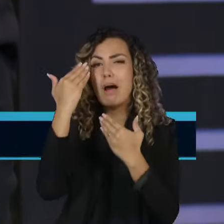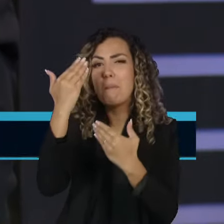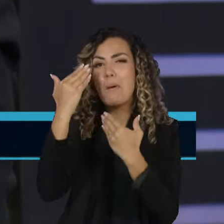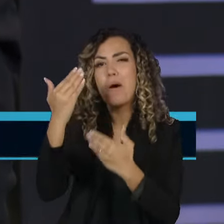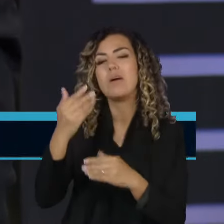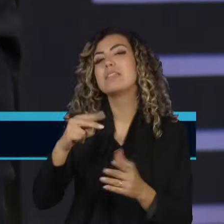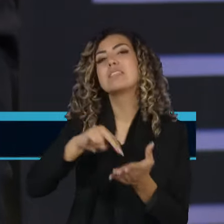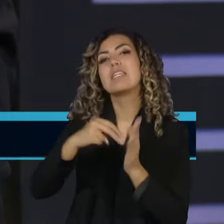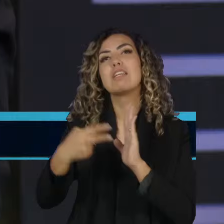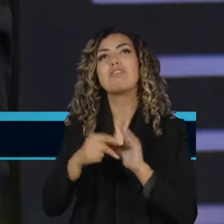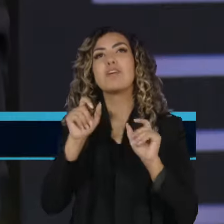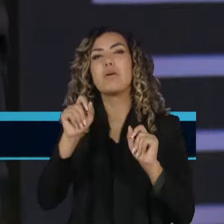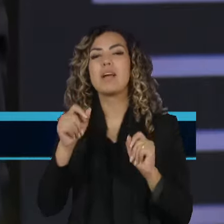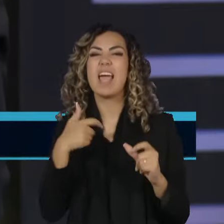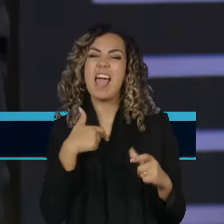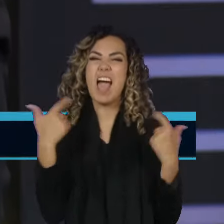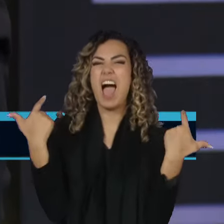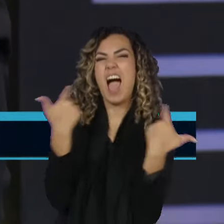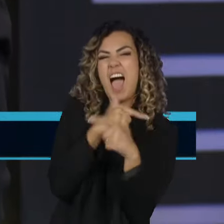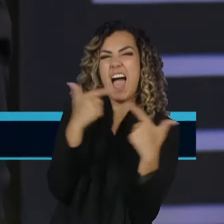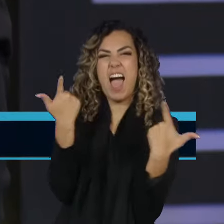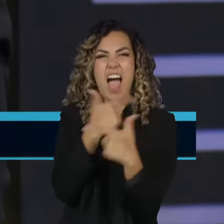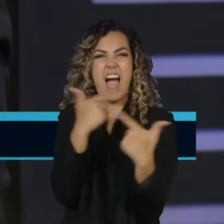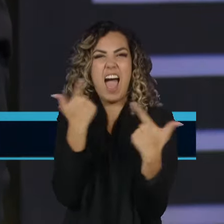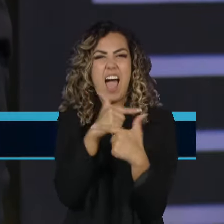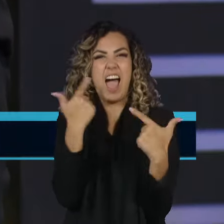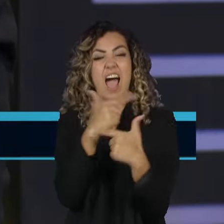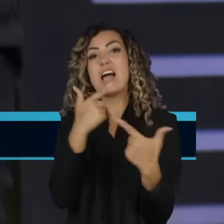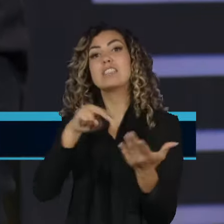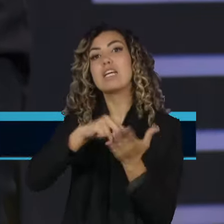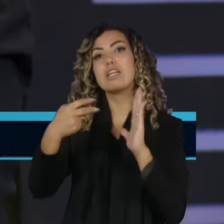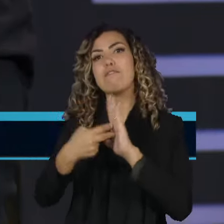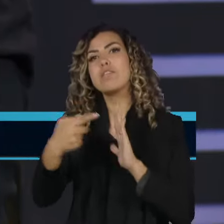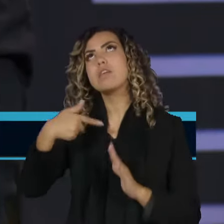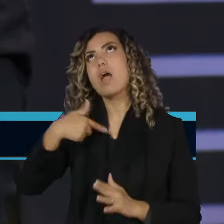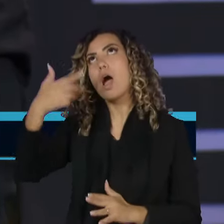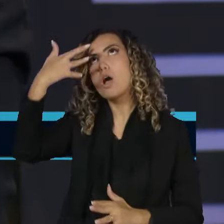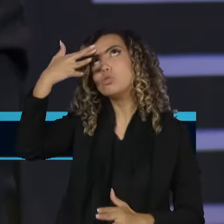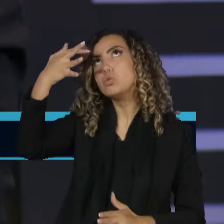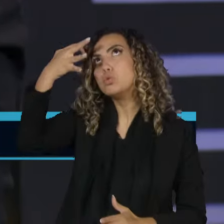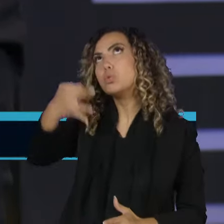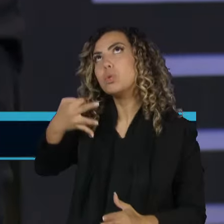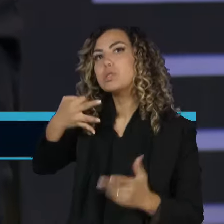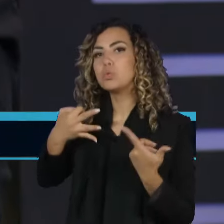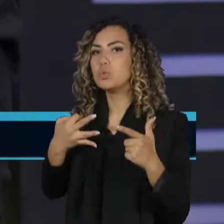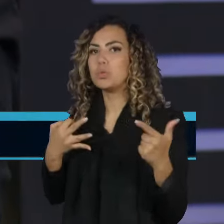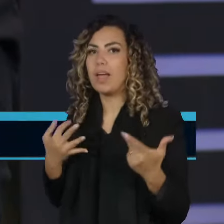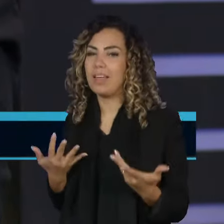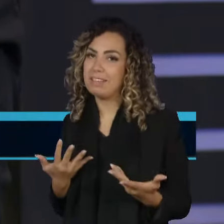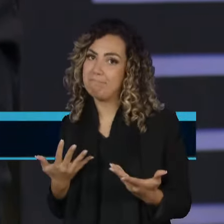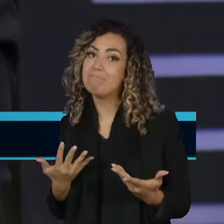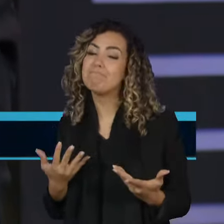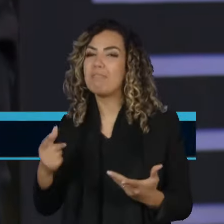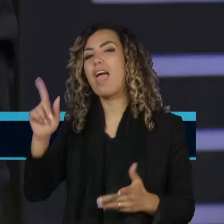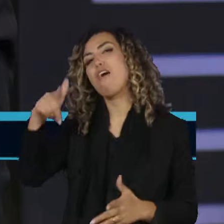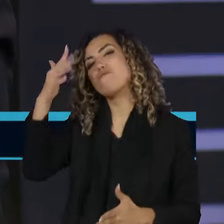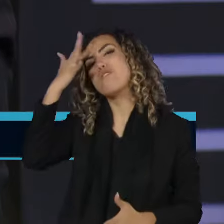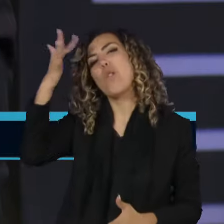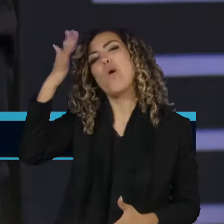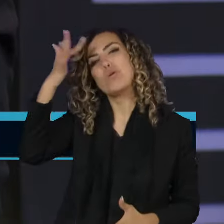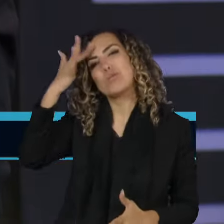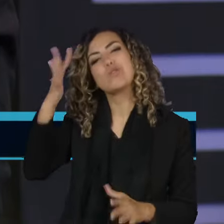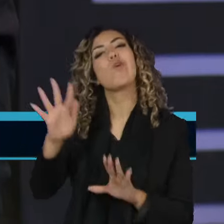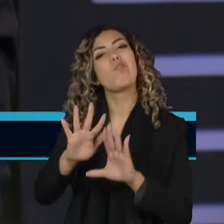riso, pouco ciso. Muito riso, pouco ciso, isto é, o juízo se ausenta. Claro, a filosofia, como foi lembrada,